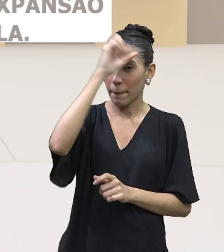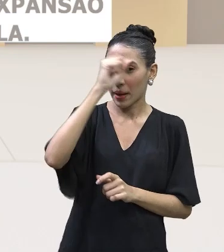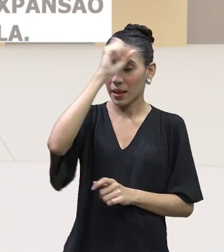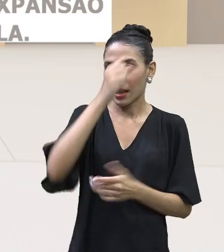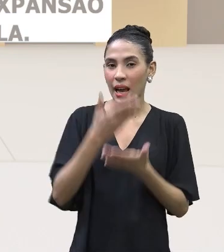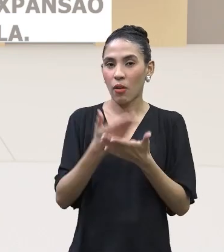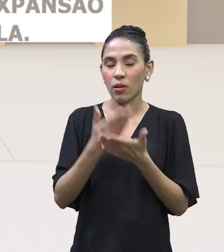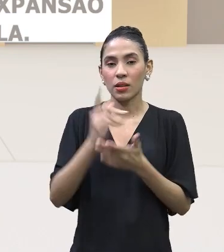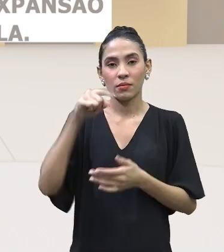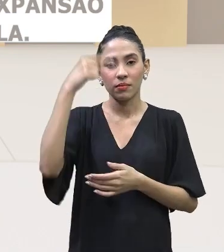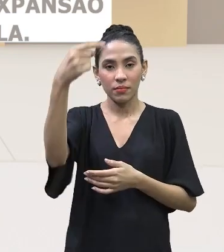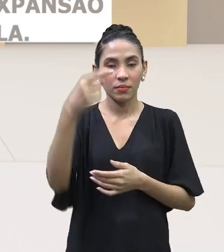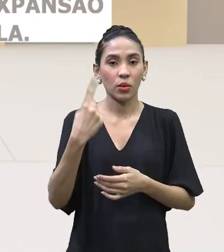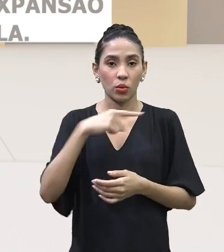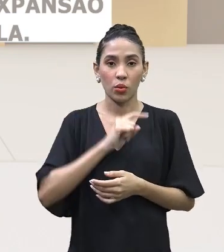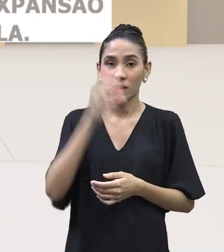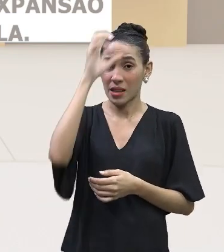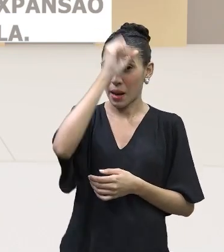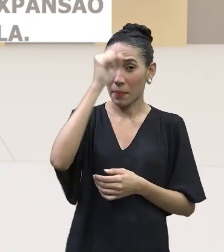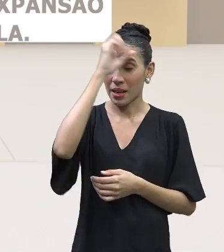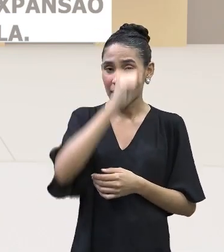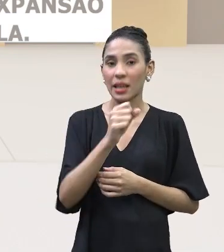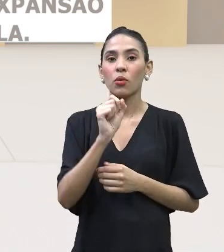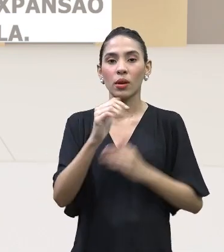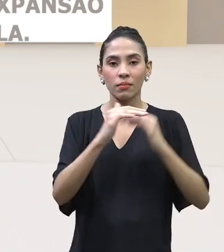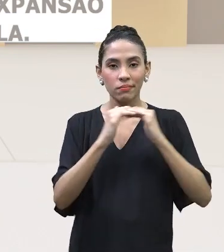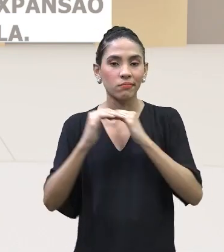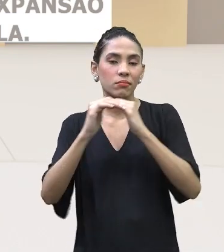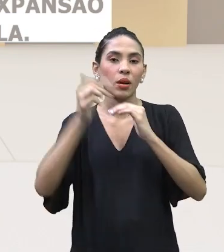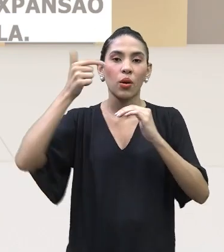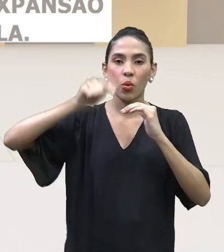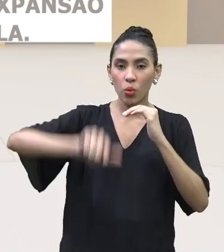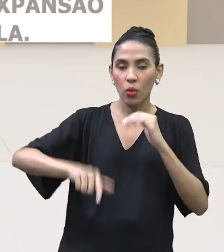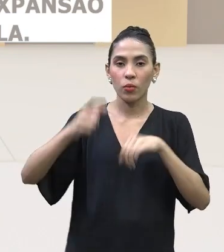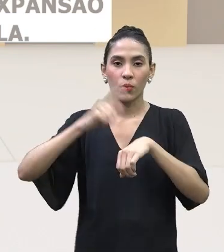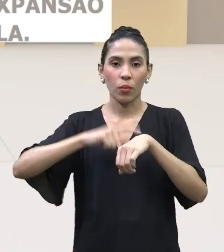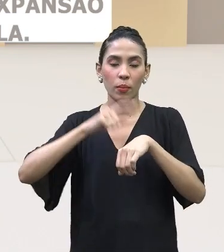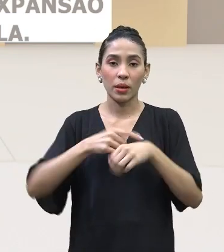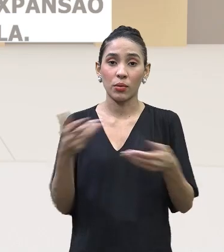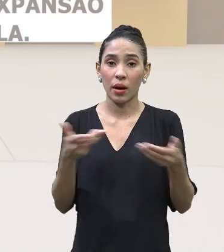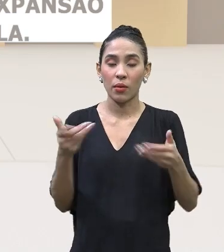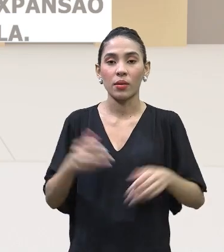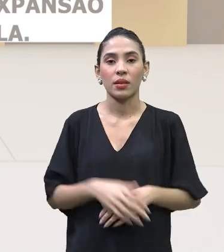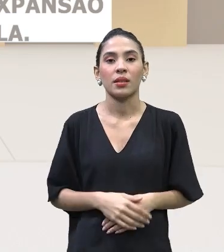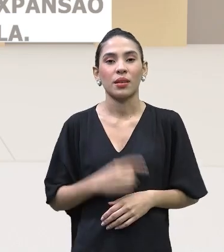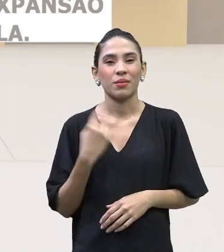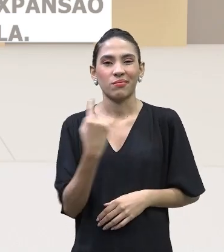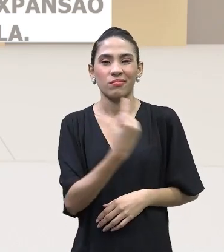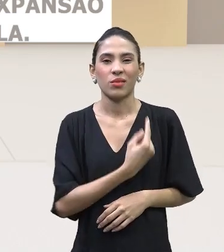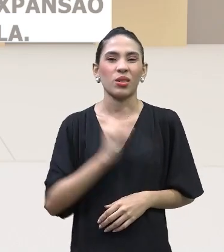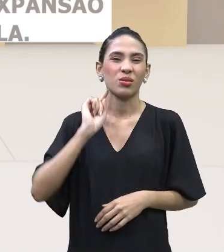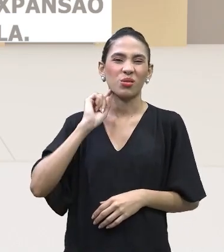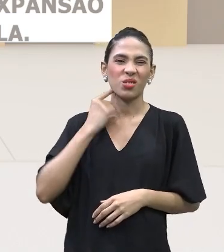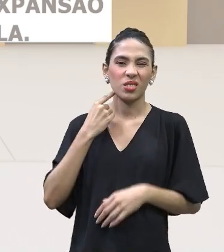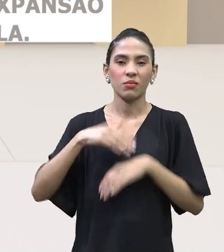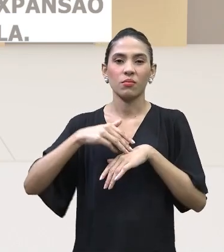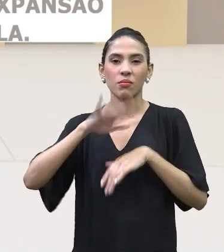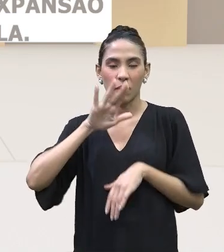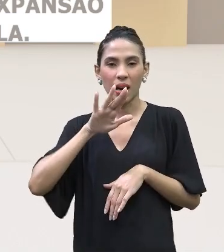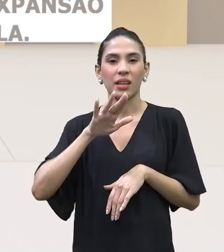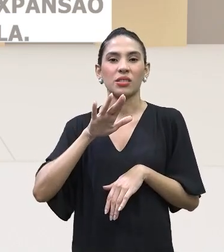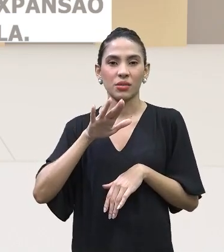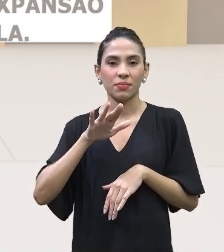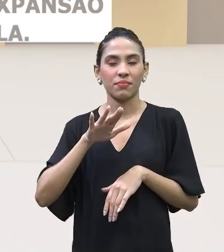que a gente vai poder, então, equilibrar novamente o momento em que estamos. Estamos poluindo muito mais do que